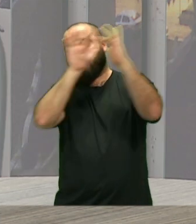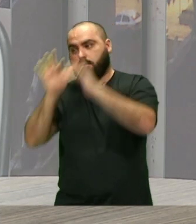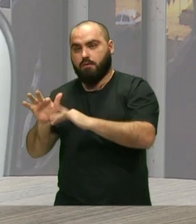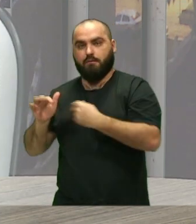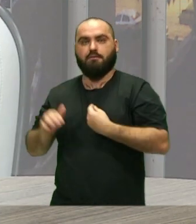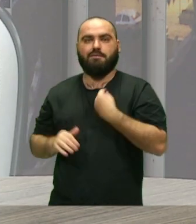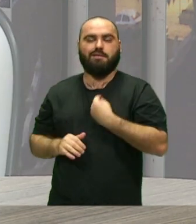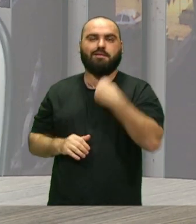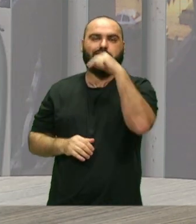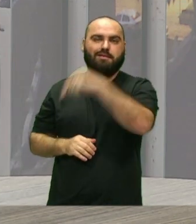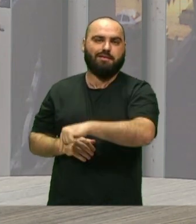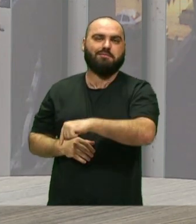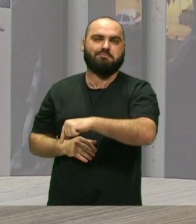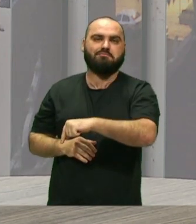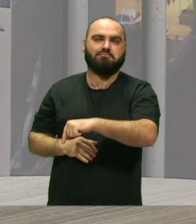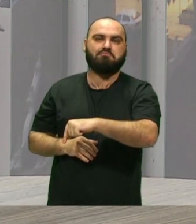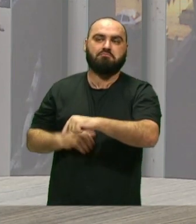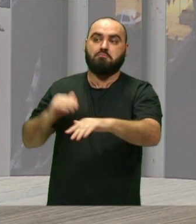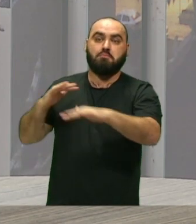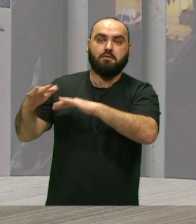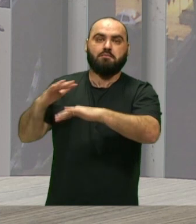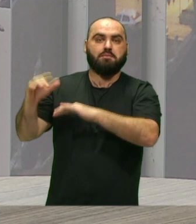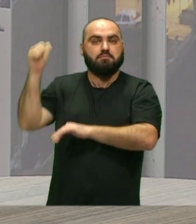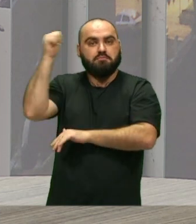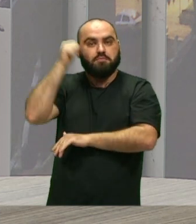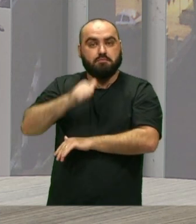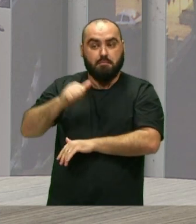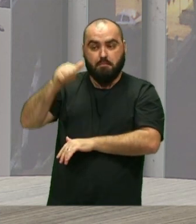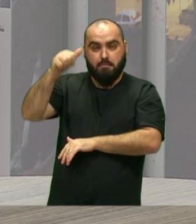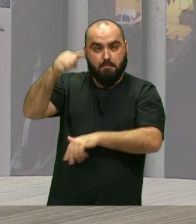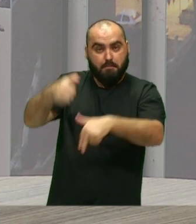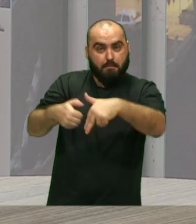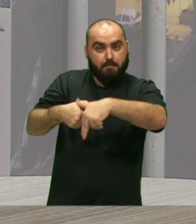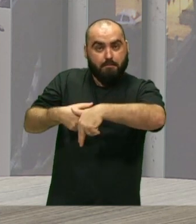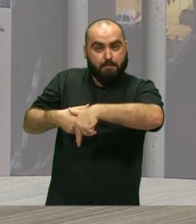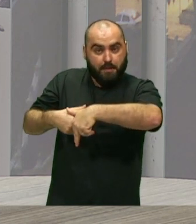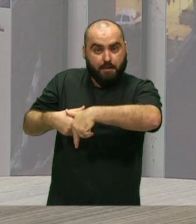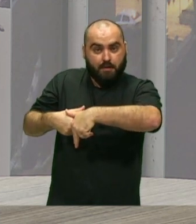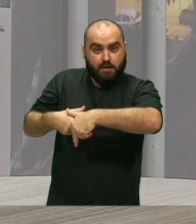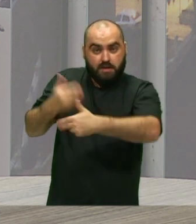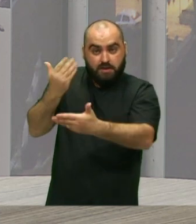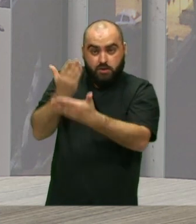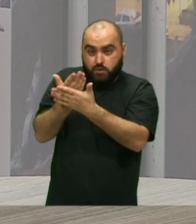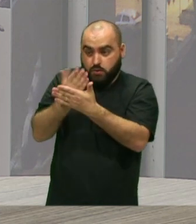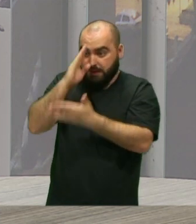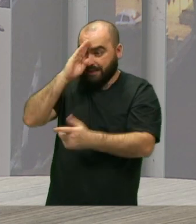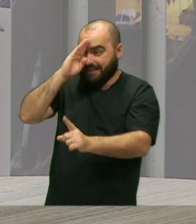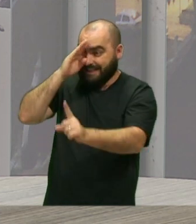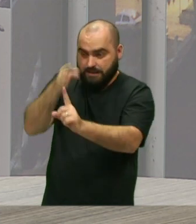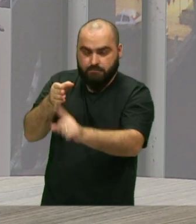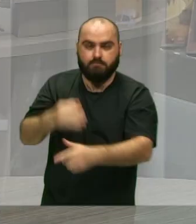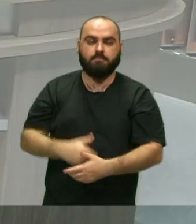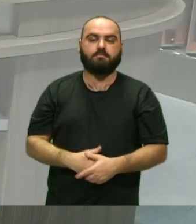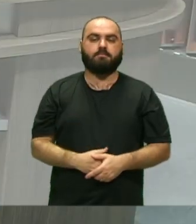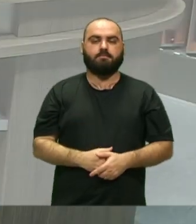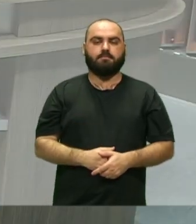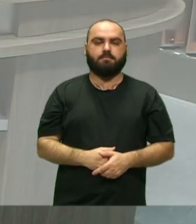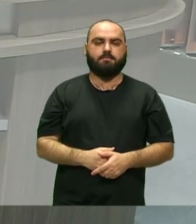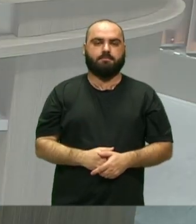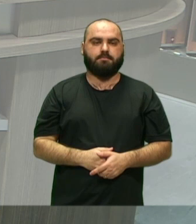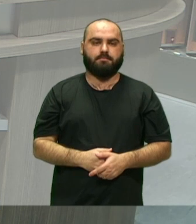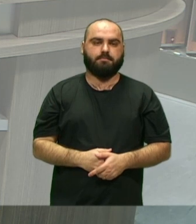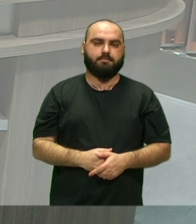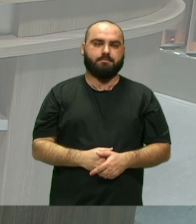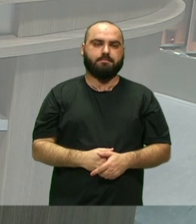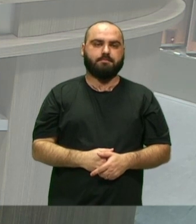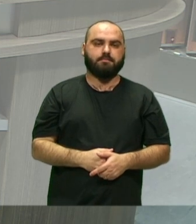do movimento Baque Mulher Então o maracatu em si O estudo é Direto na fonte Isso eu achei Muito